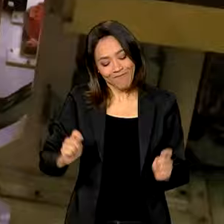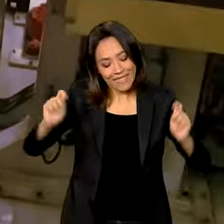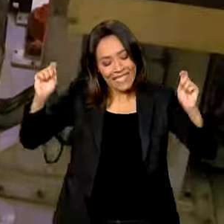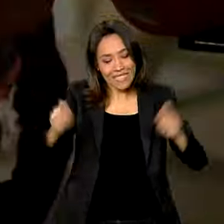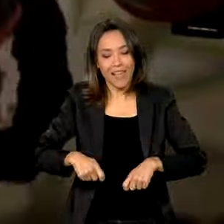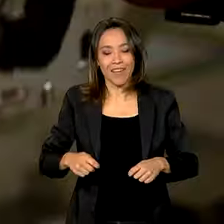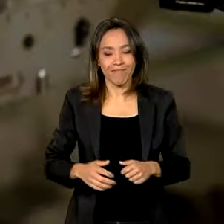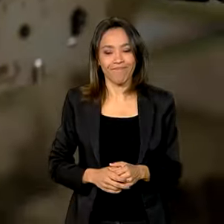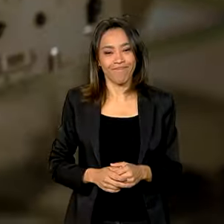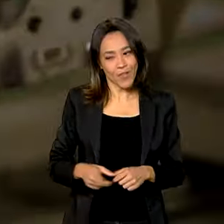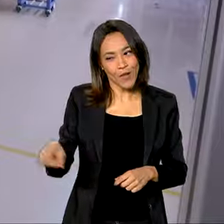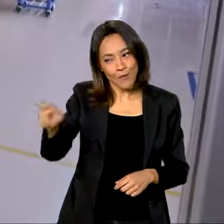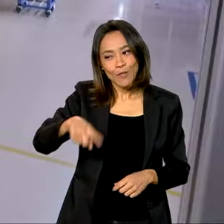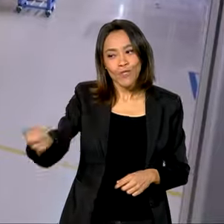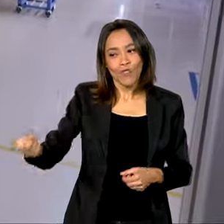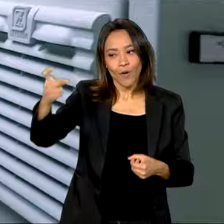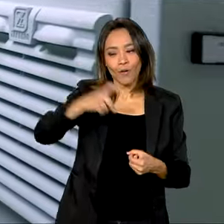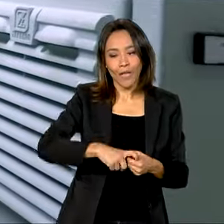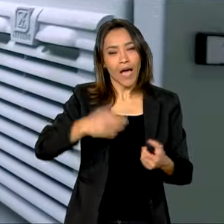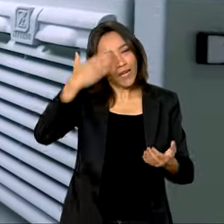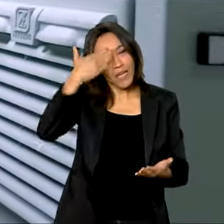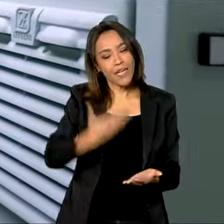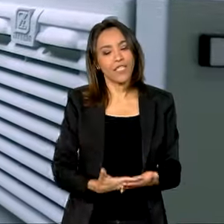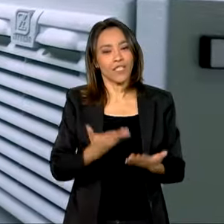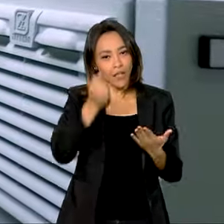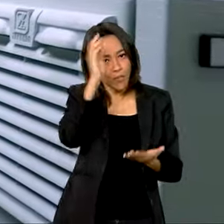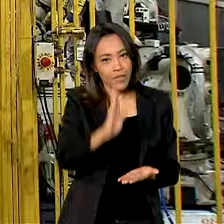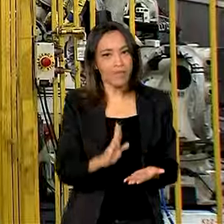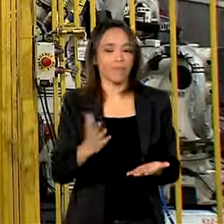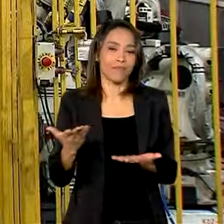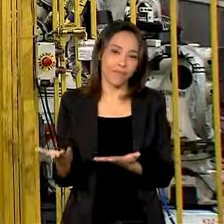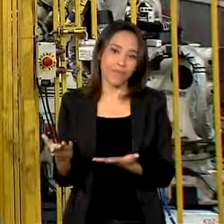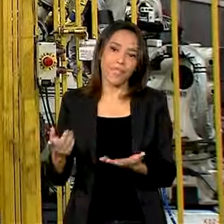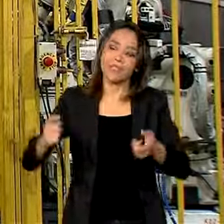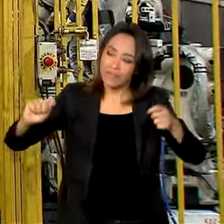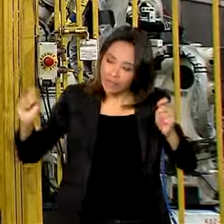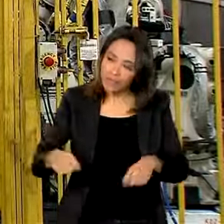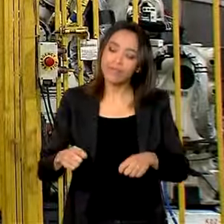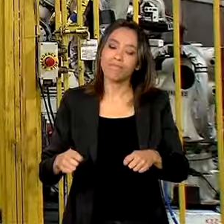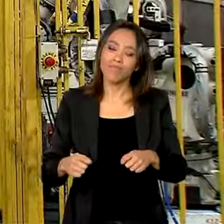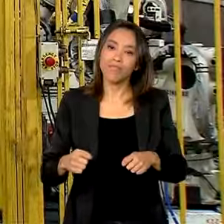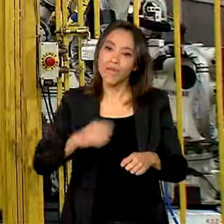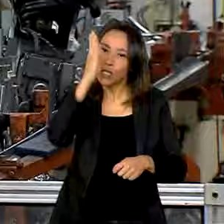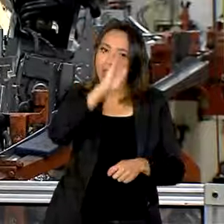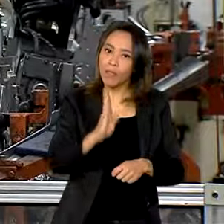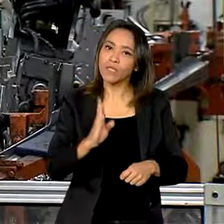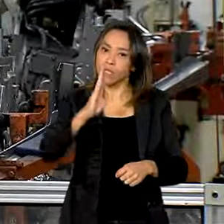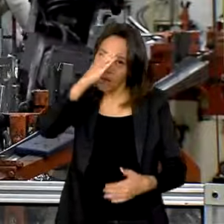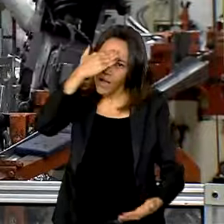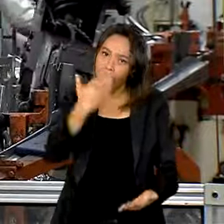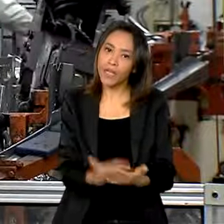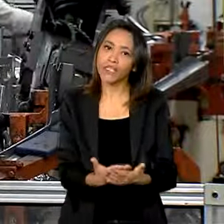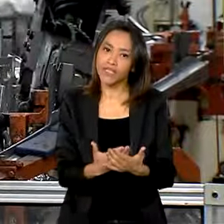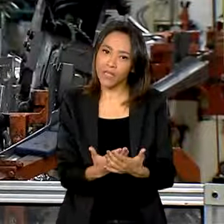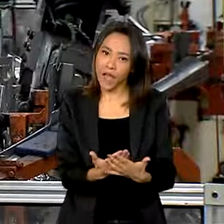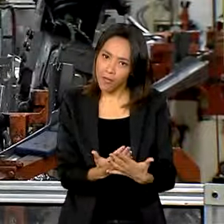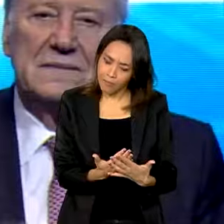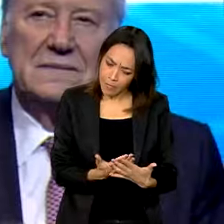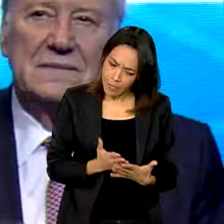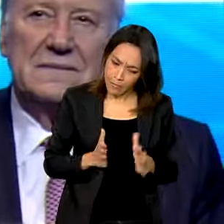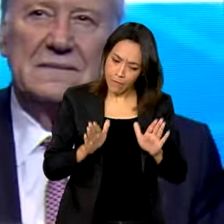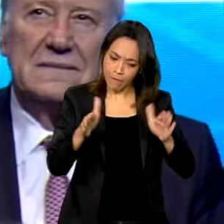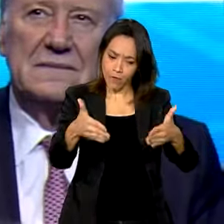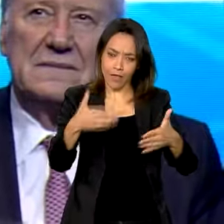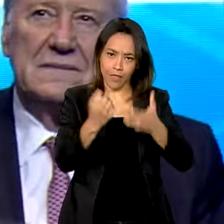vocês voltarem a acreditar no Brasil. E valeu a pena o Brasil voltar a acreditar na indústria automobilística.